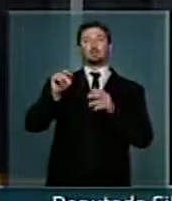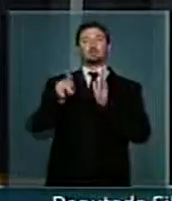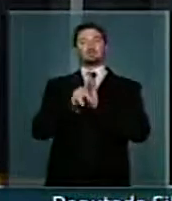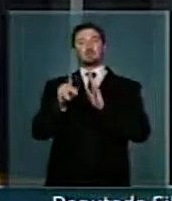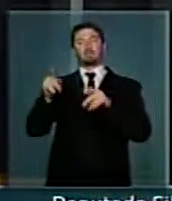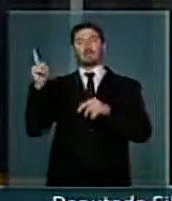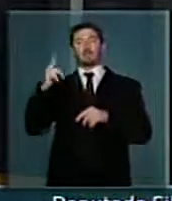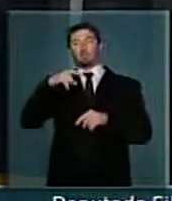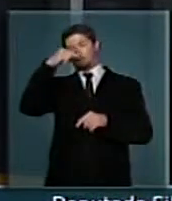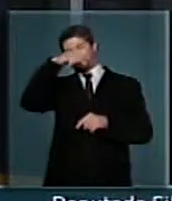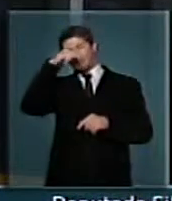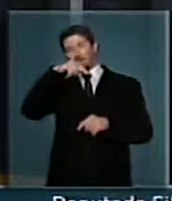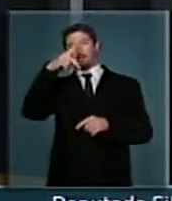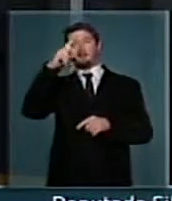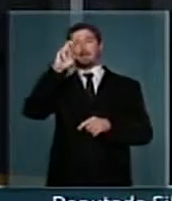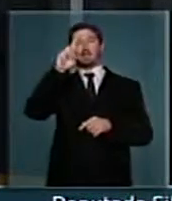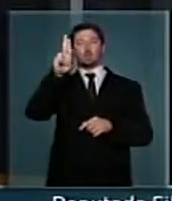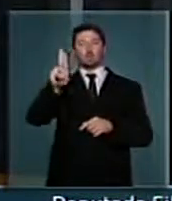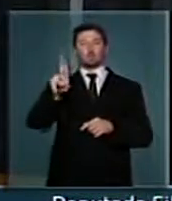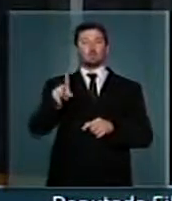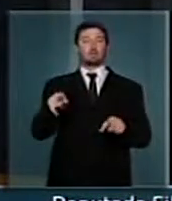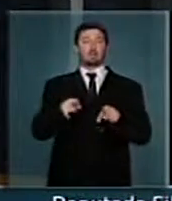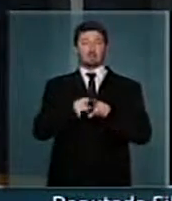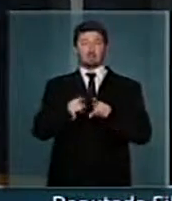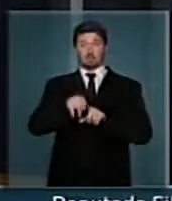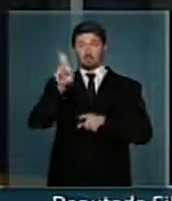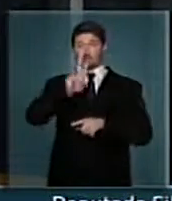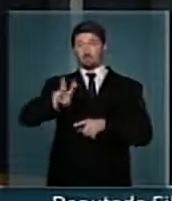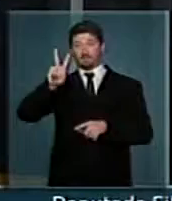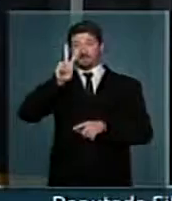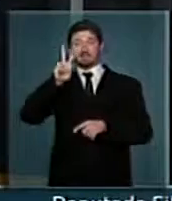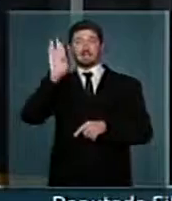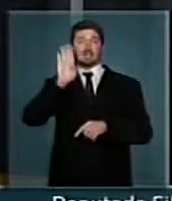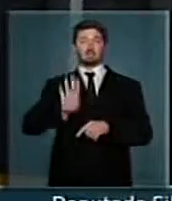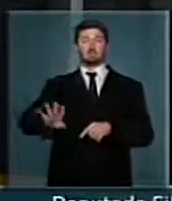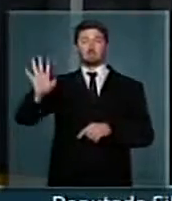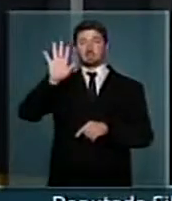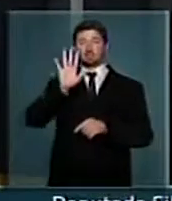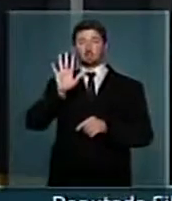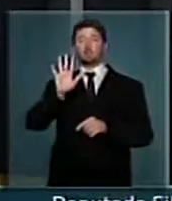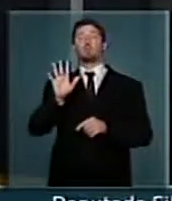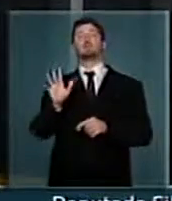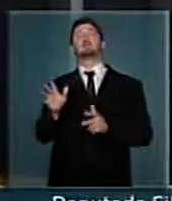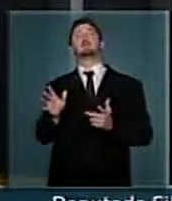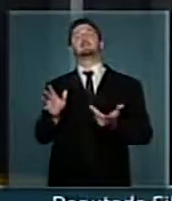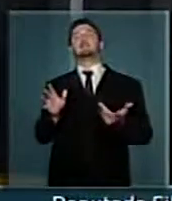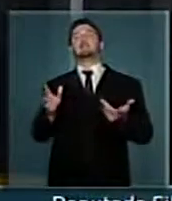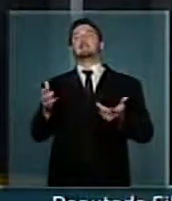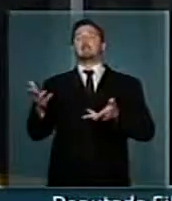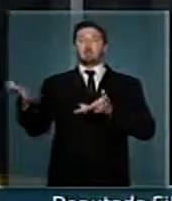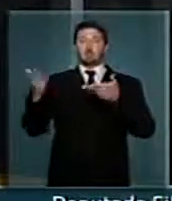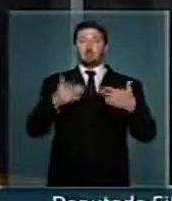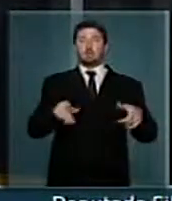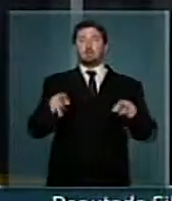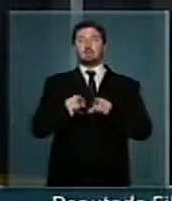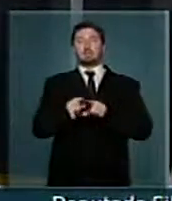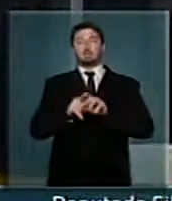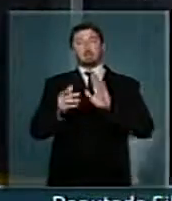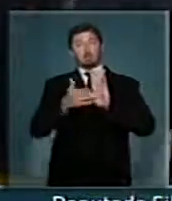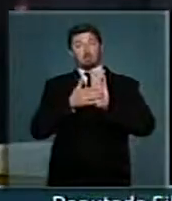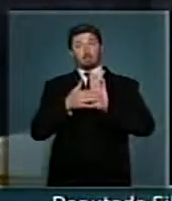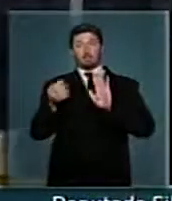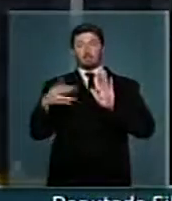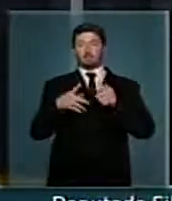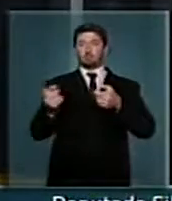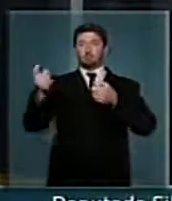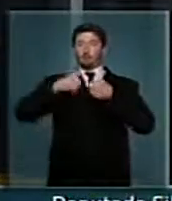tantas coisas, a presença também das universidades brasileiras. Podemos trazer várias propostas de